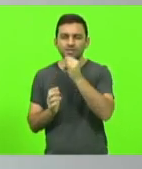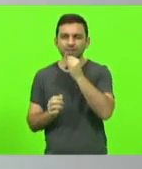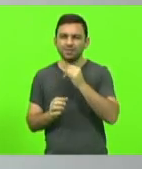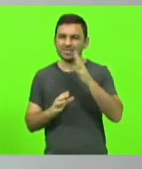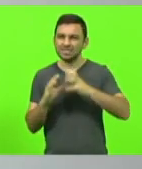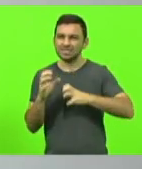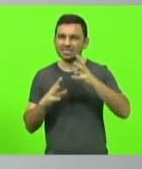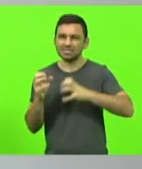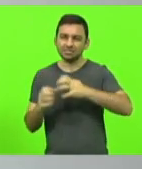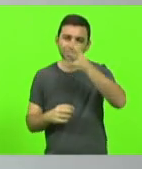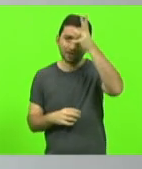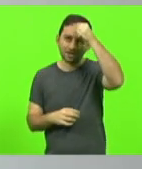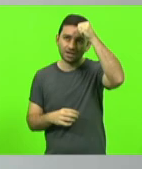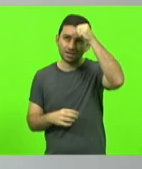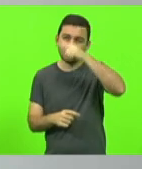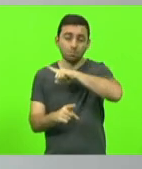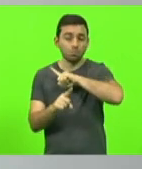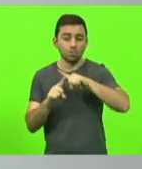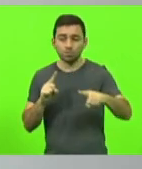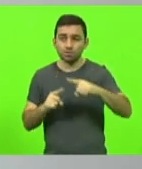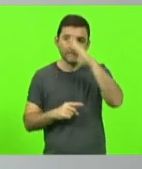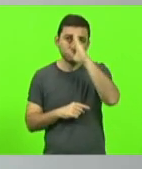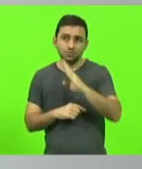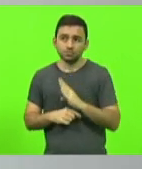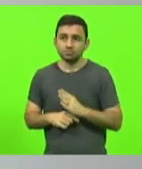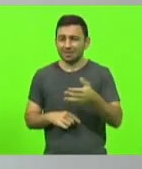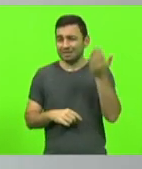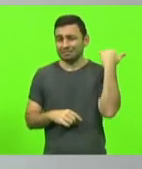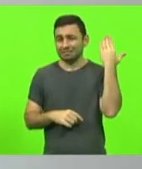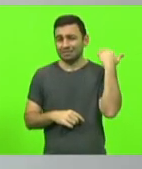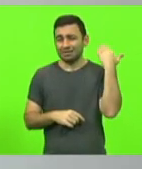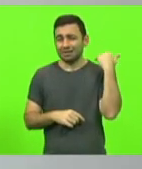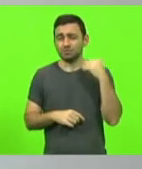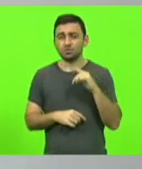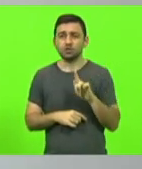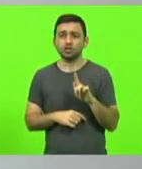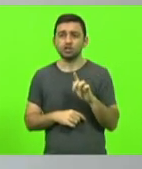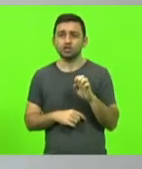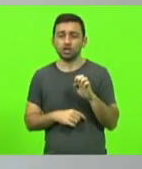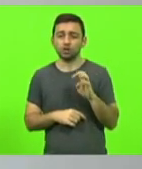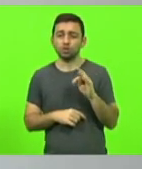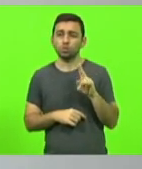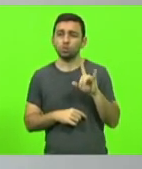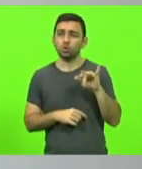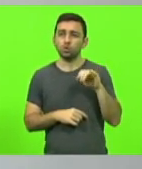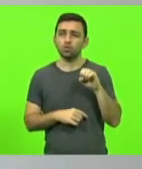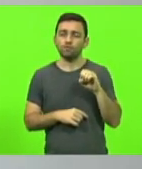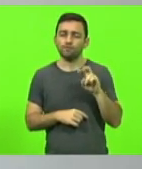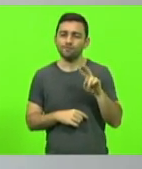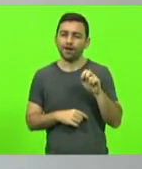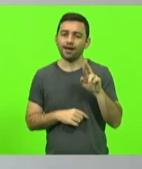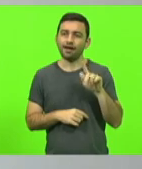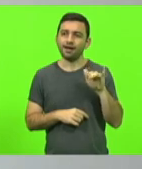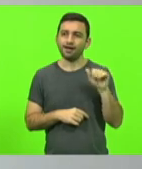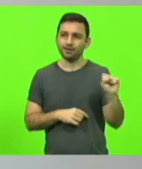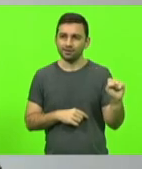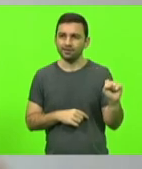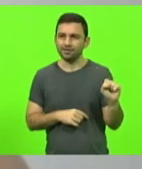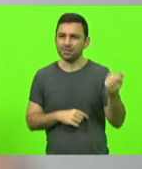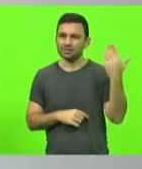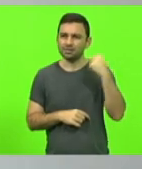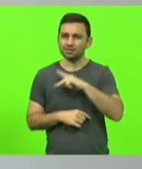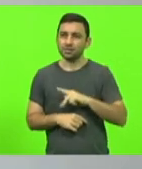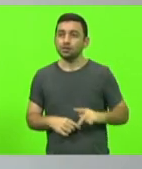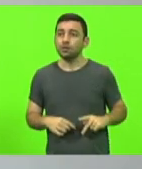ela é proibida no Brasil desde Getúlio Vargas, desde Getúlio Vargas, mas só que continuam